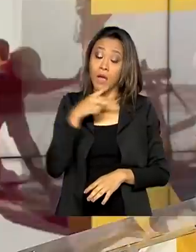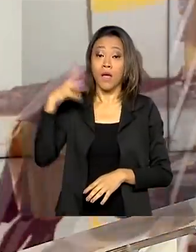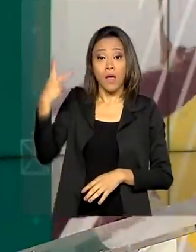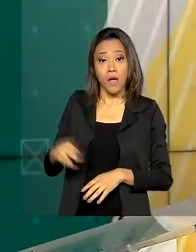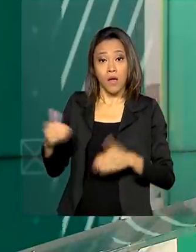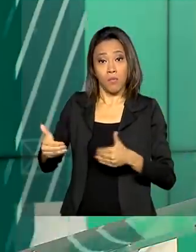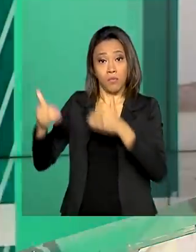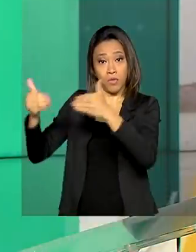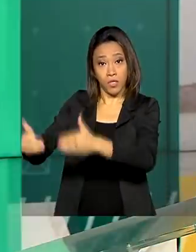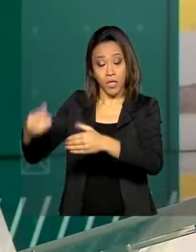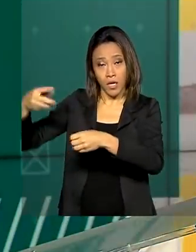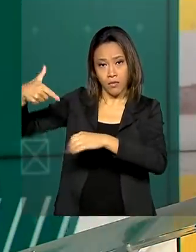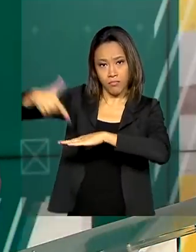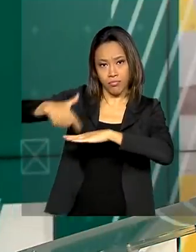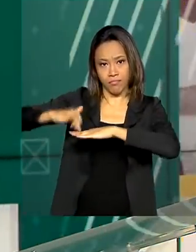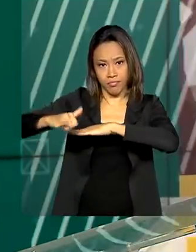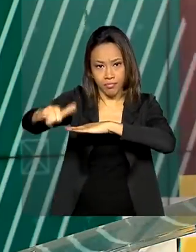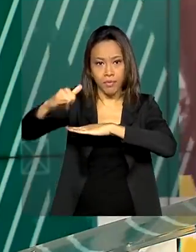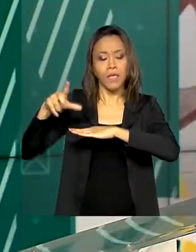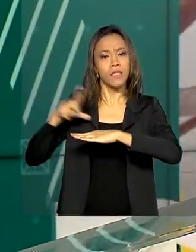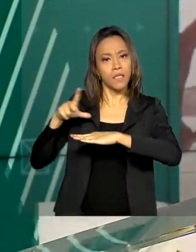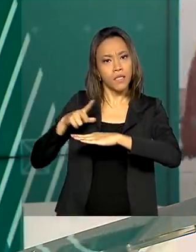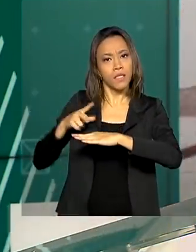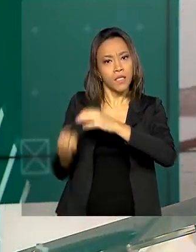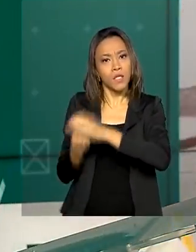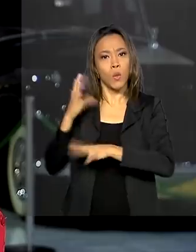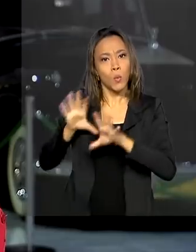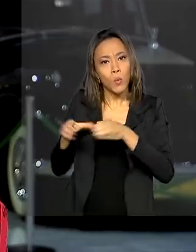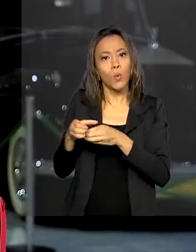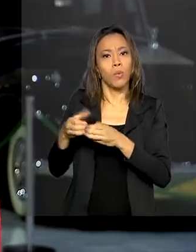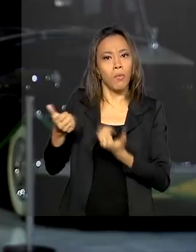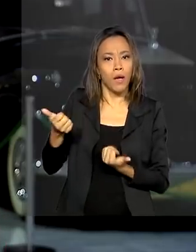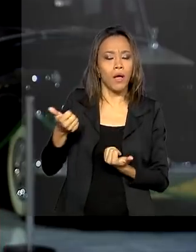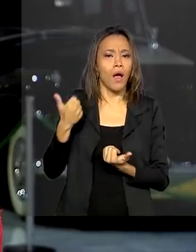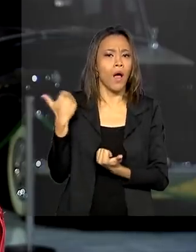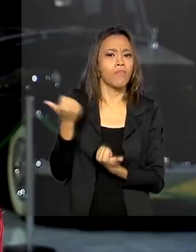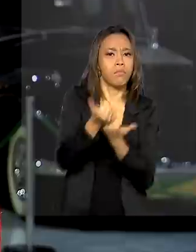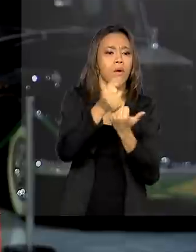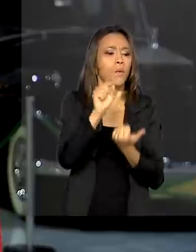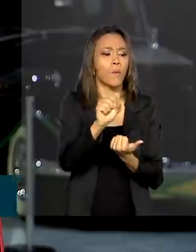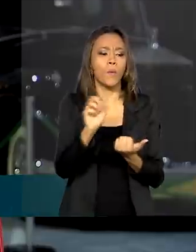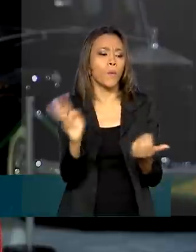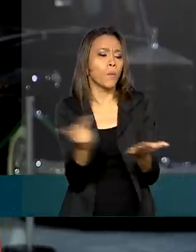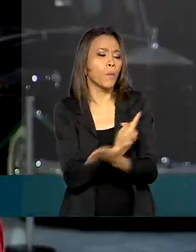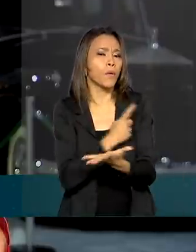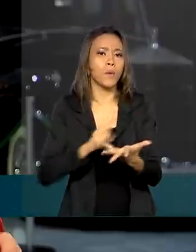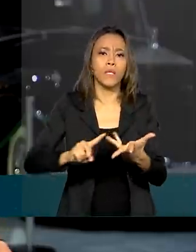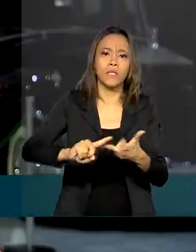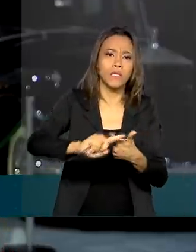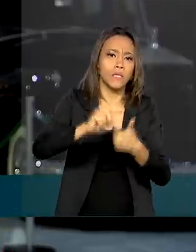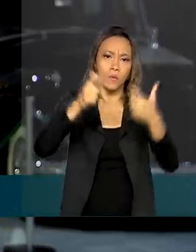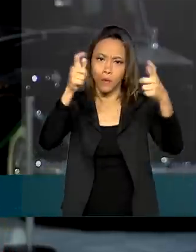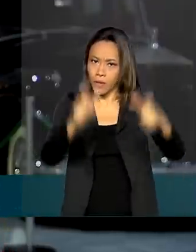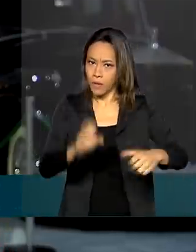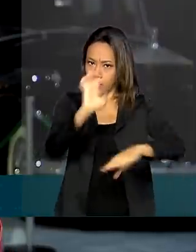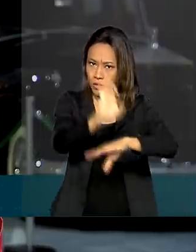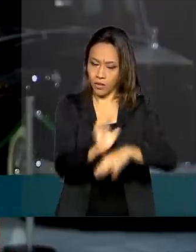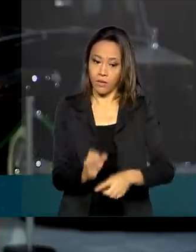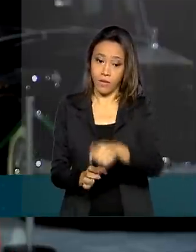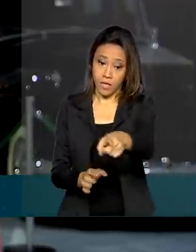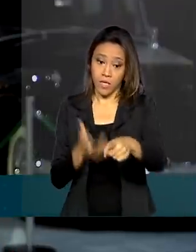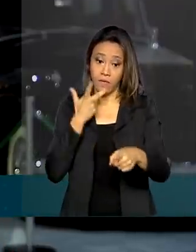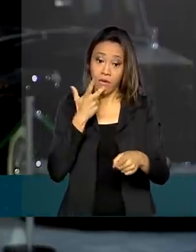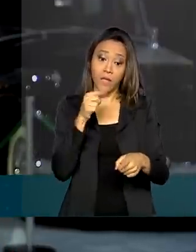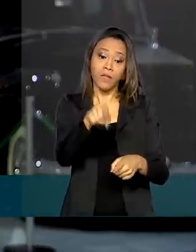restabelecer o fornecimento de energia no Estado. O incêndio em dois transformadores da subestação da capital